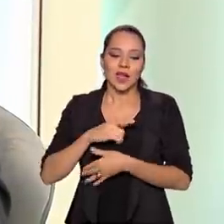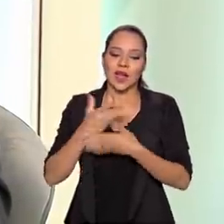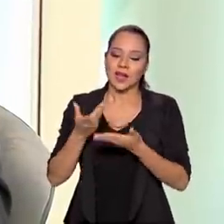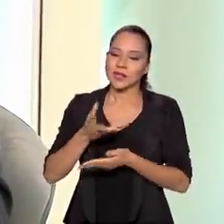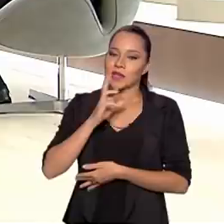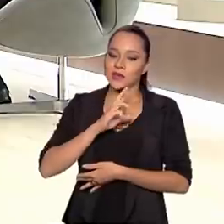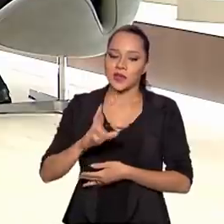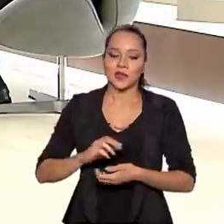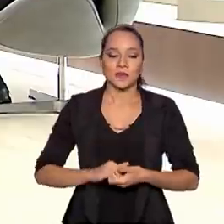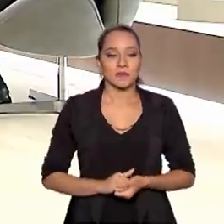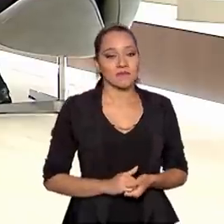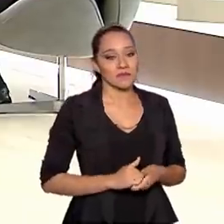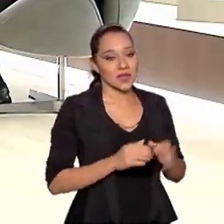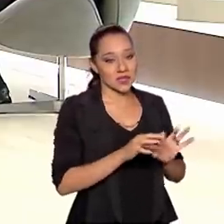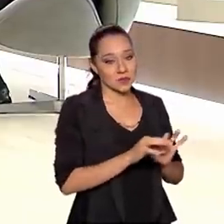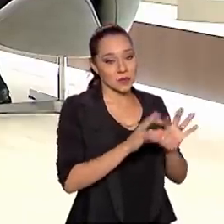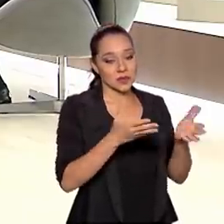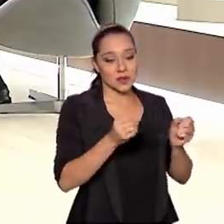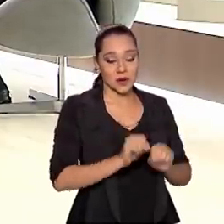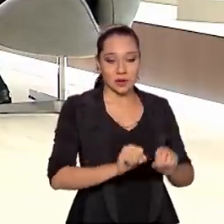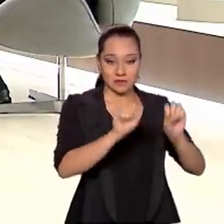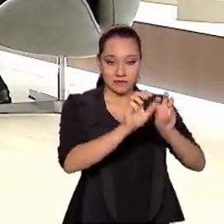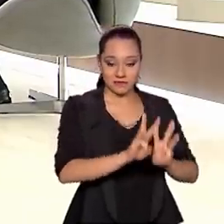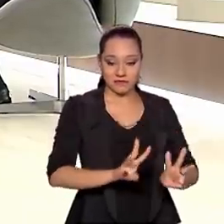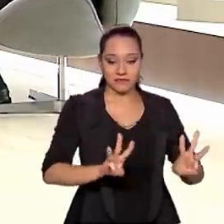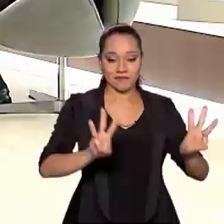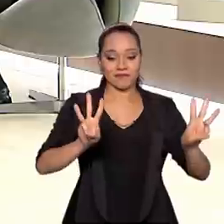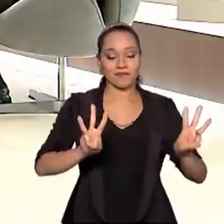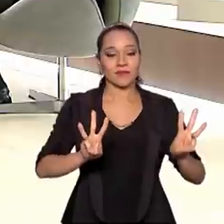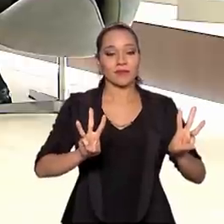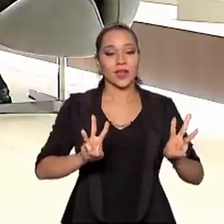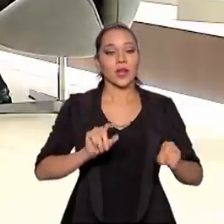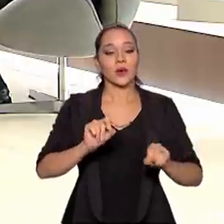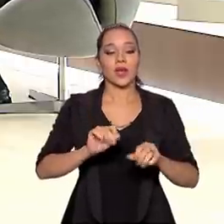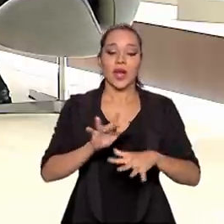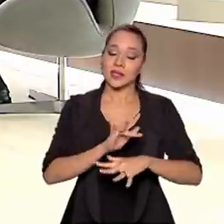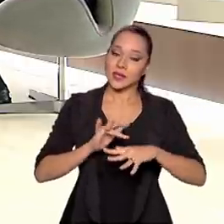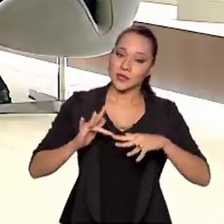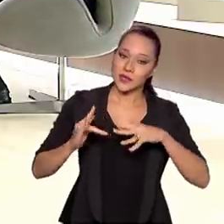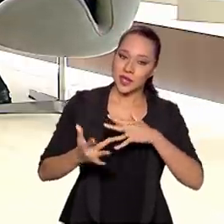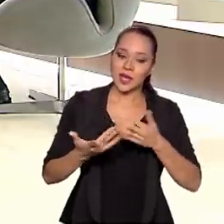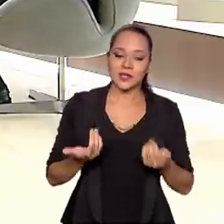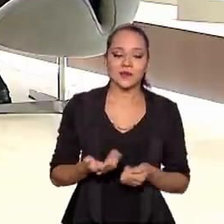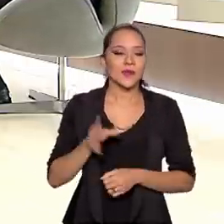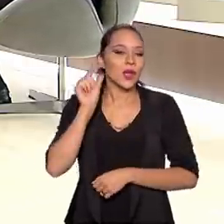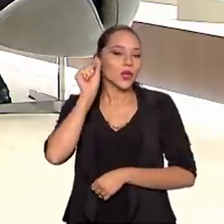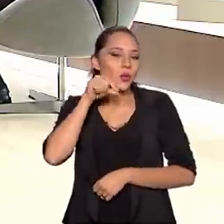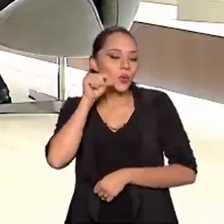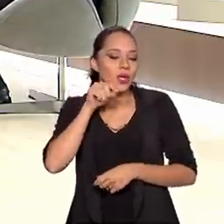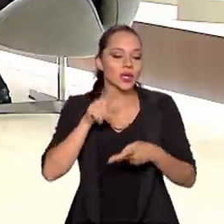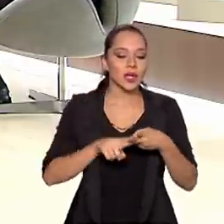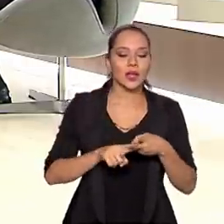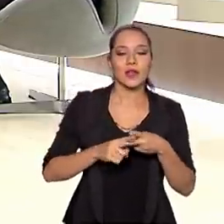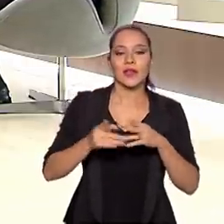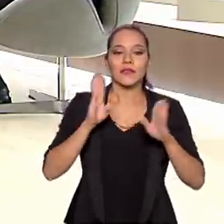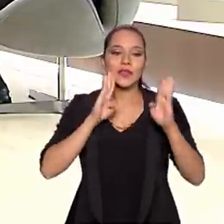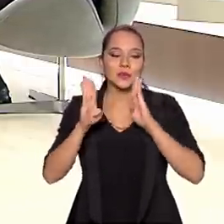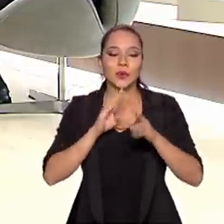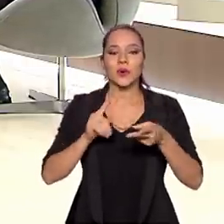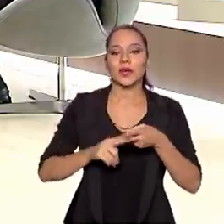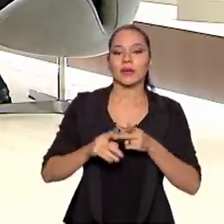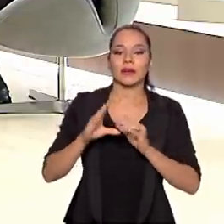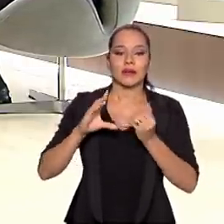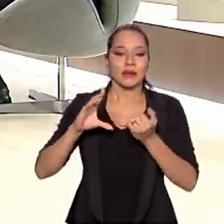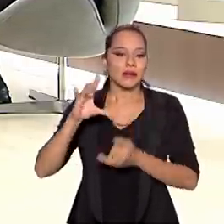número de E gente disponibiliza agora aqui na tela, para quem está assistindo em casa, as redes sociais, né? Twitter, Facebook, Instagram,